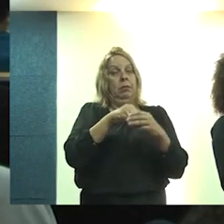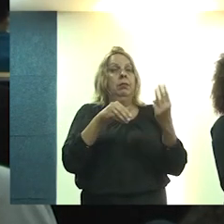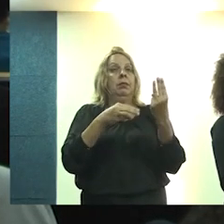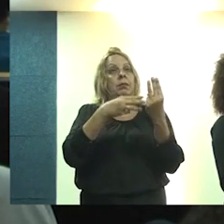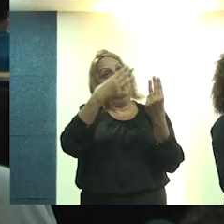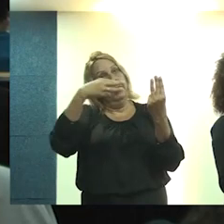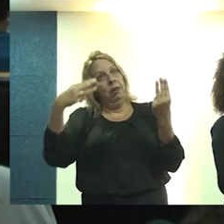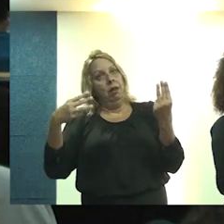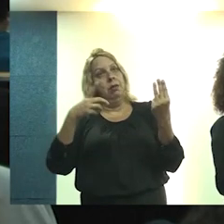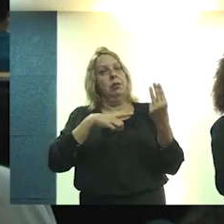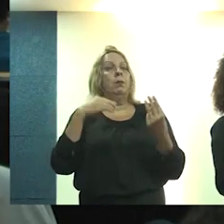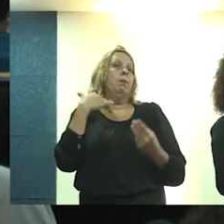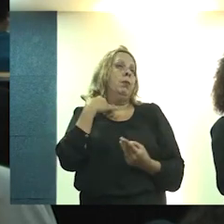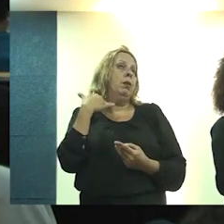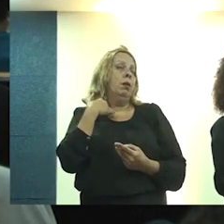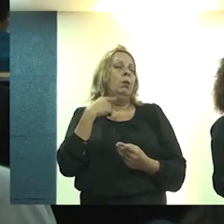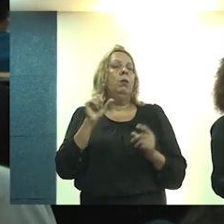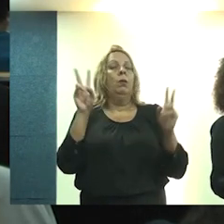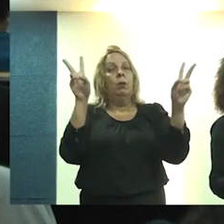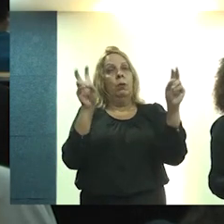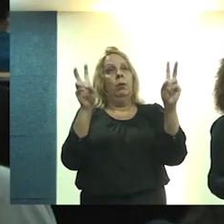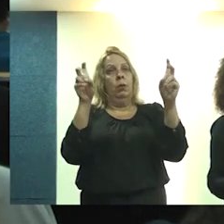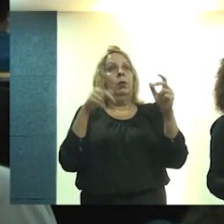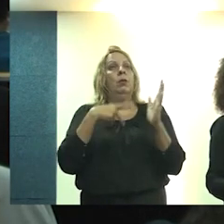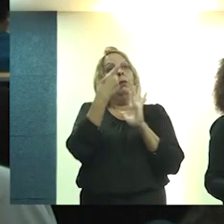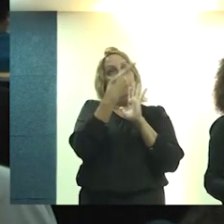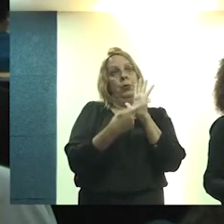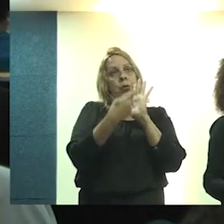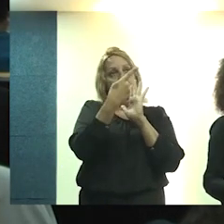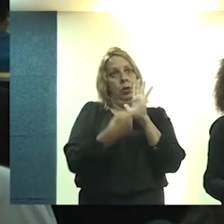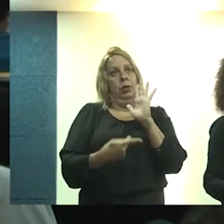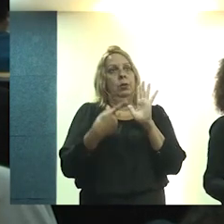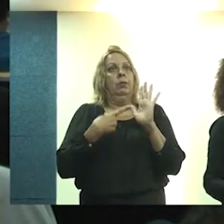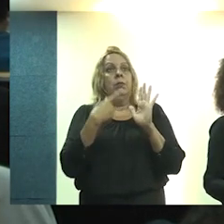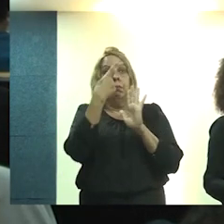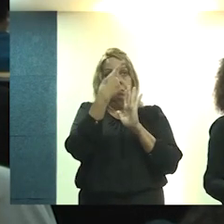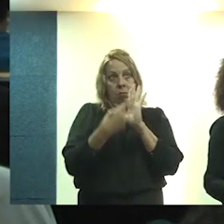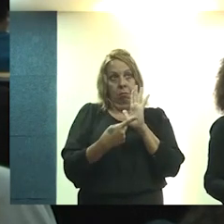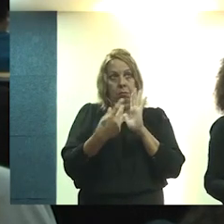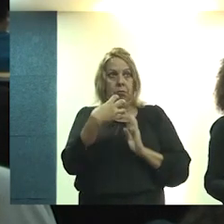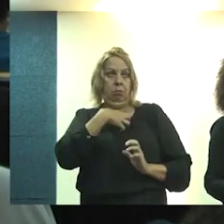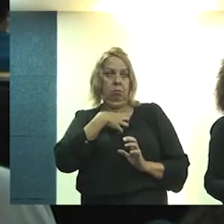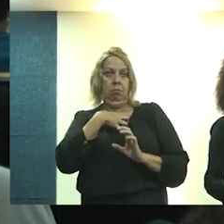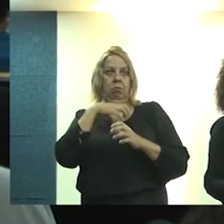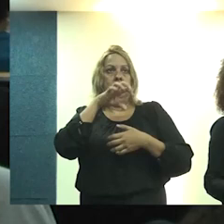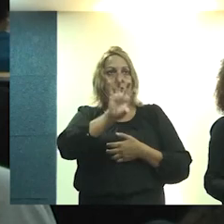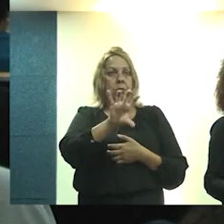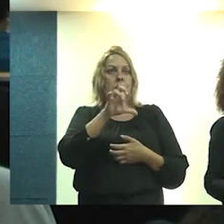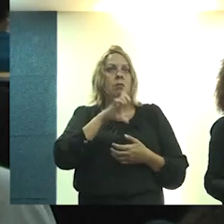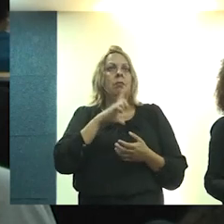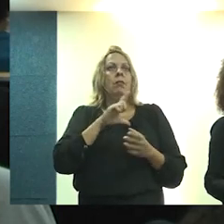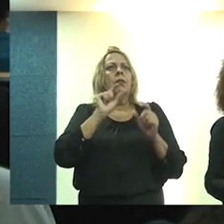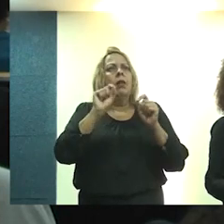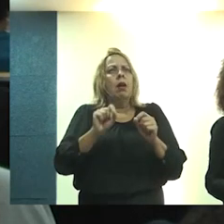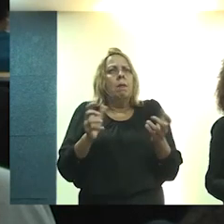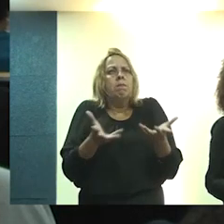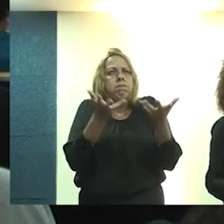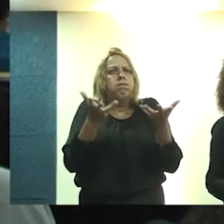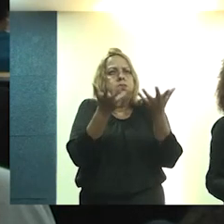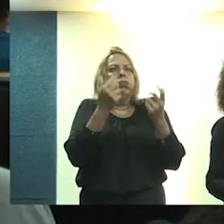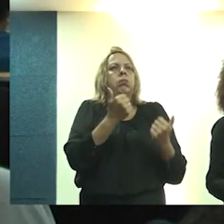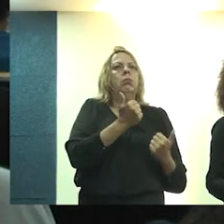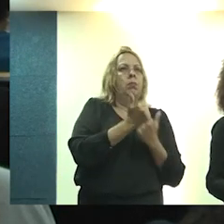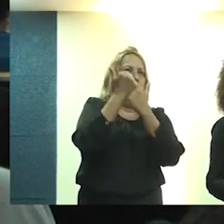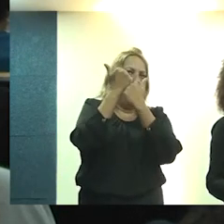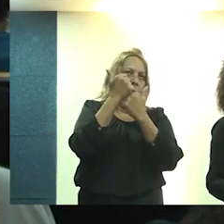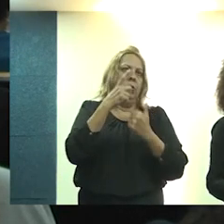do Governo do Estado, iniciativa chamada Projeto Projetar-se, que é uma iniciativa de fomento,